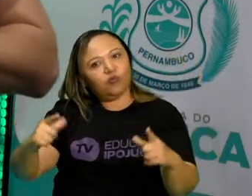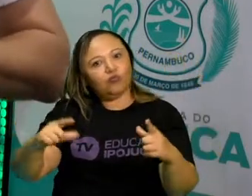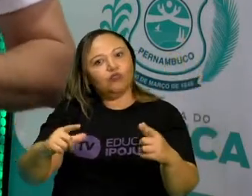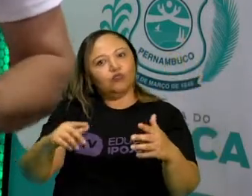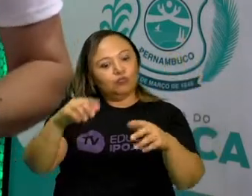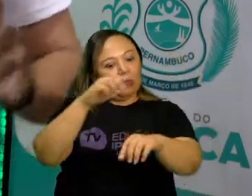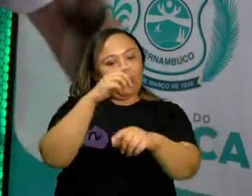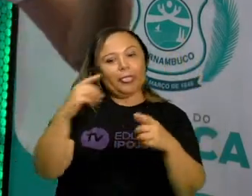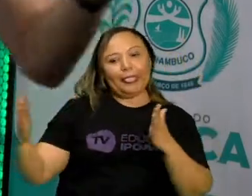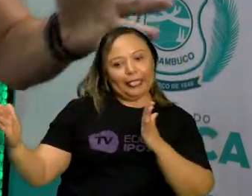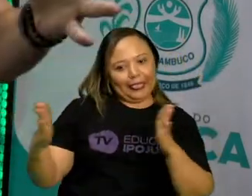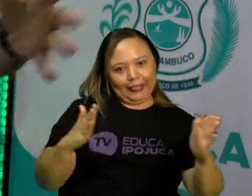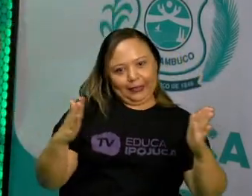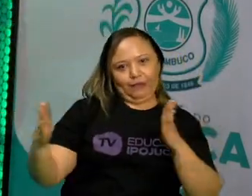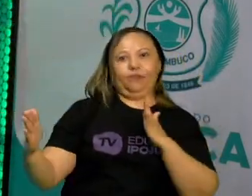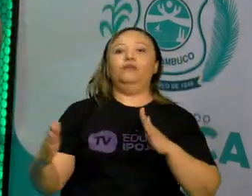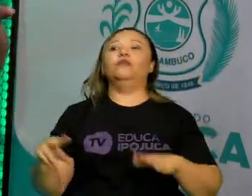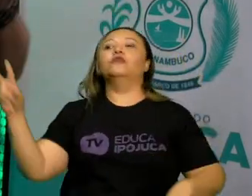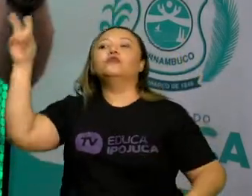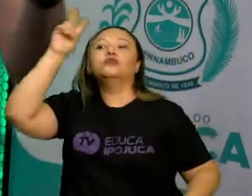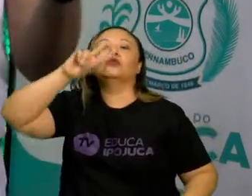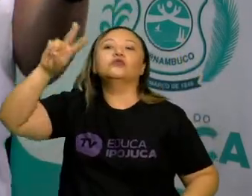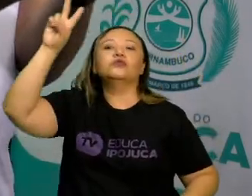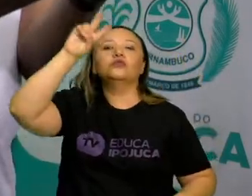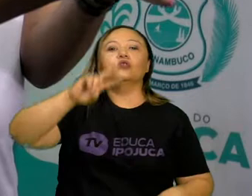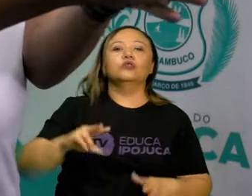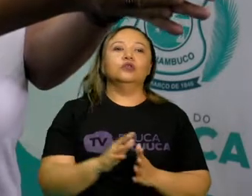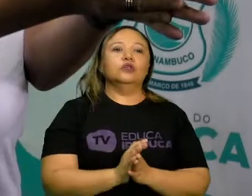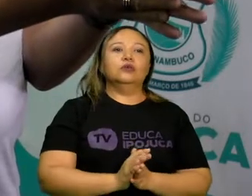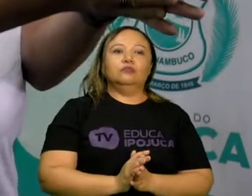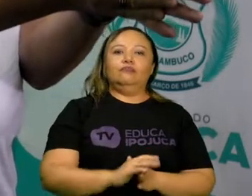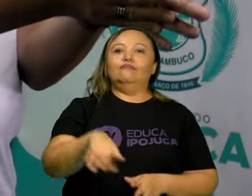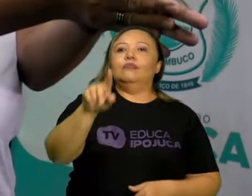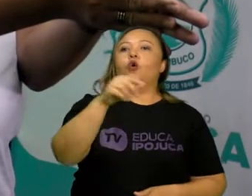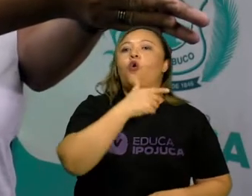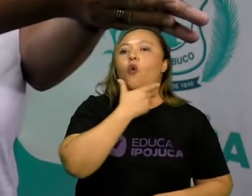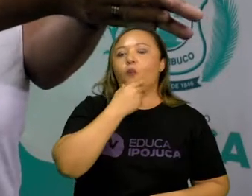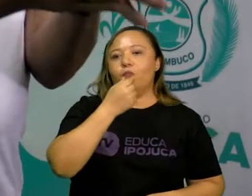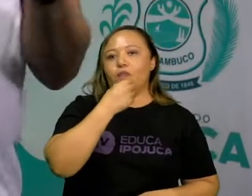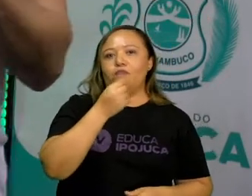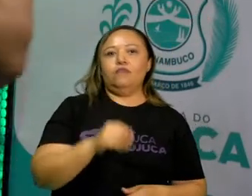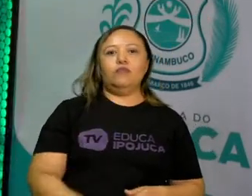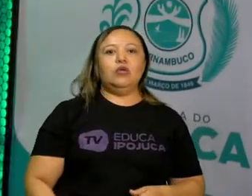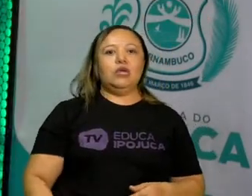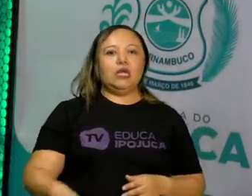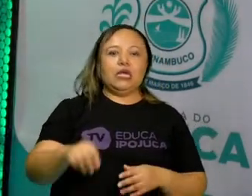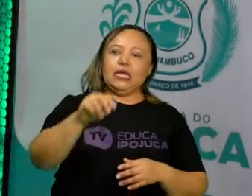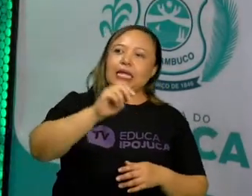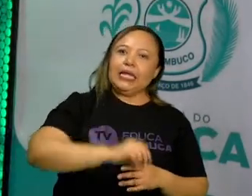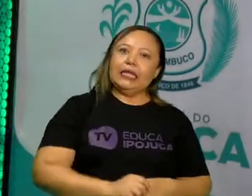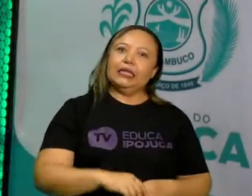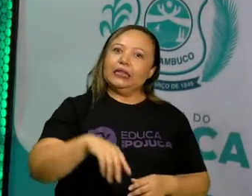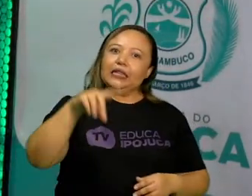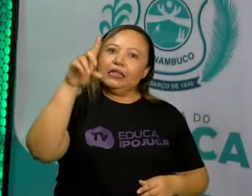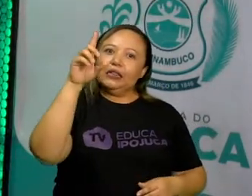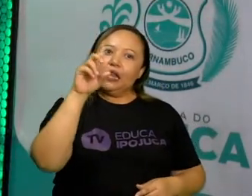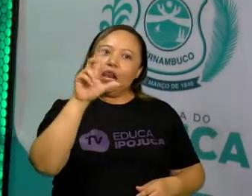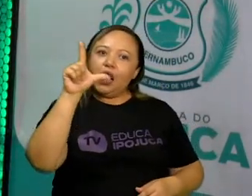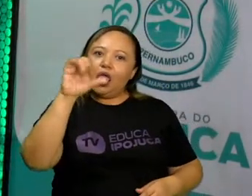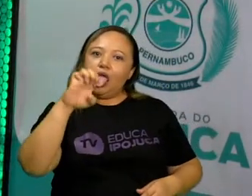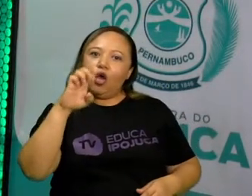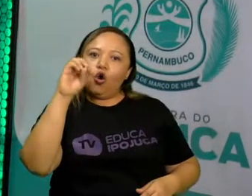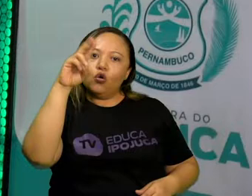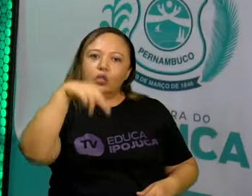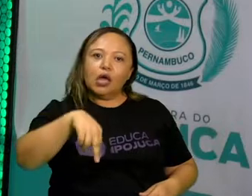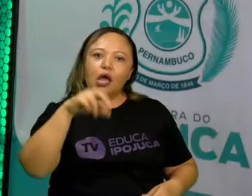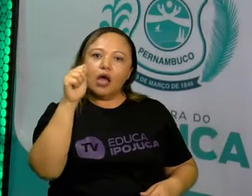vejam, o estilo. O estilo do Leonardo da Vinci é um. O estilo do Rembrandt, que é